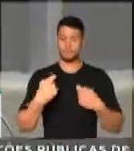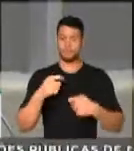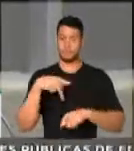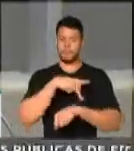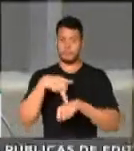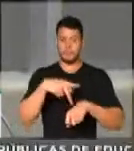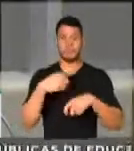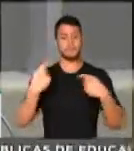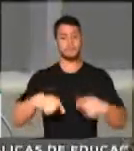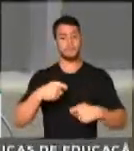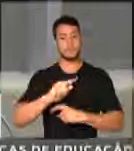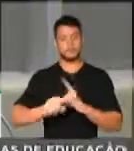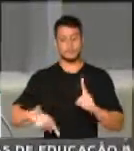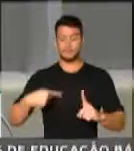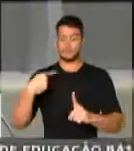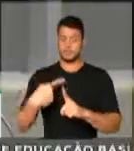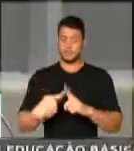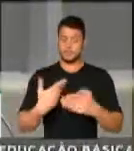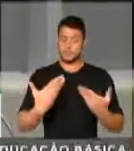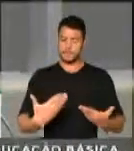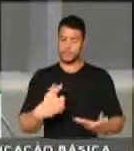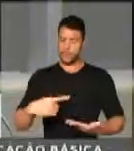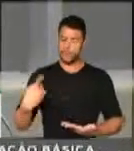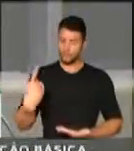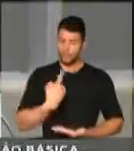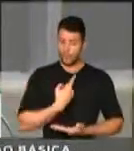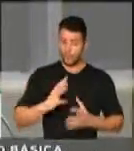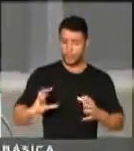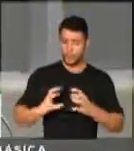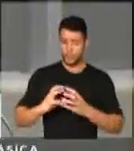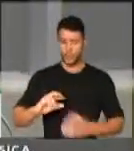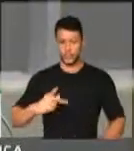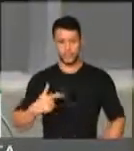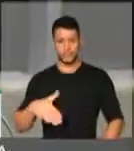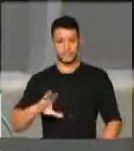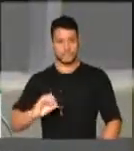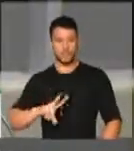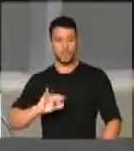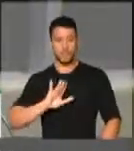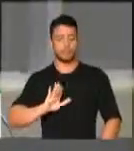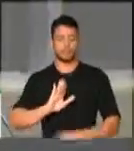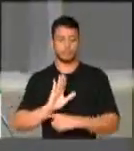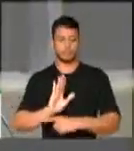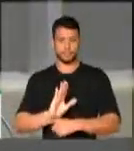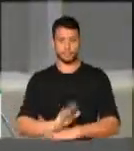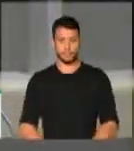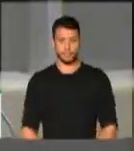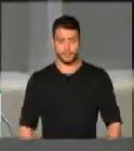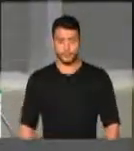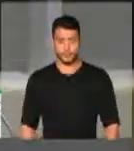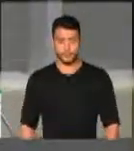e é isso que a oposição vai oferecer a cada cidadã e a cada cidadão brasileiro, apesar desse desgoverno. Obrigado, senhora presidenta. Obrigado.